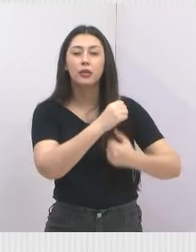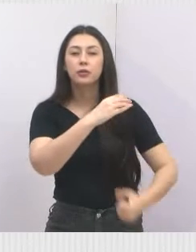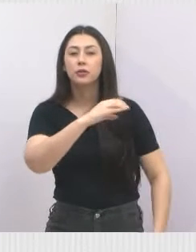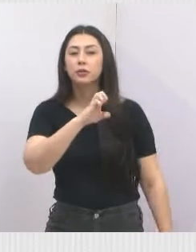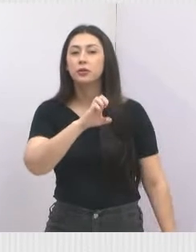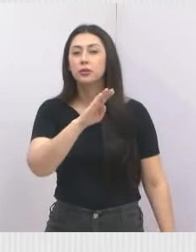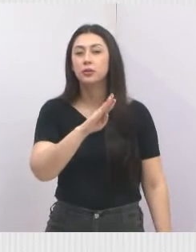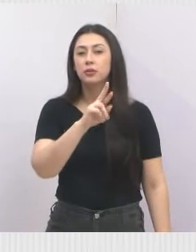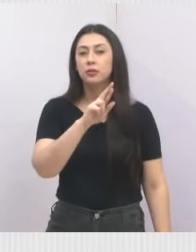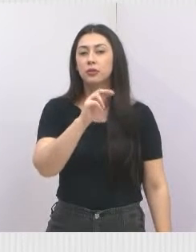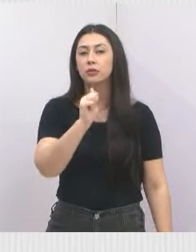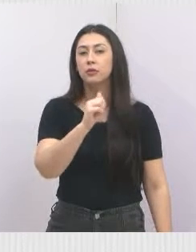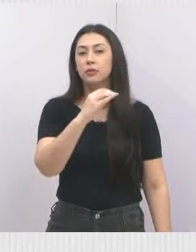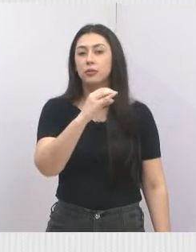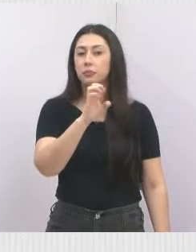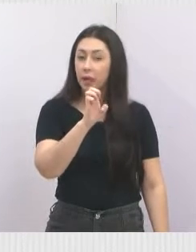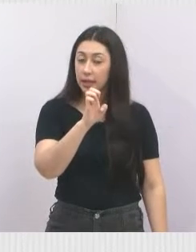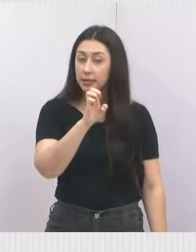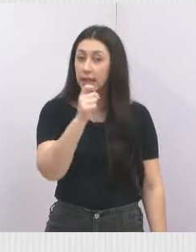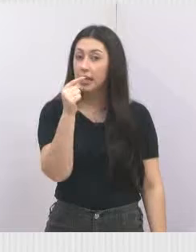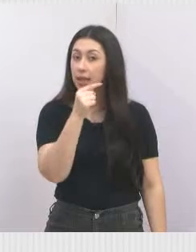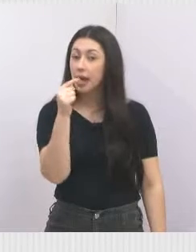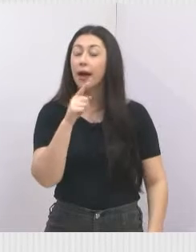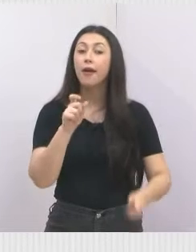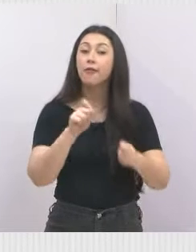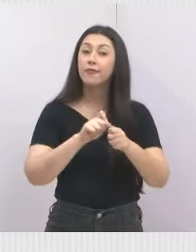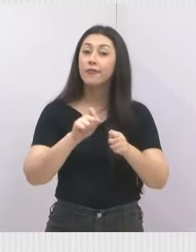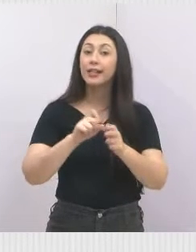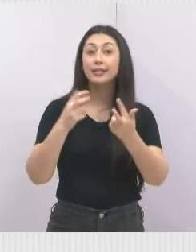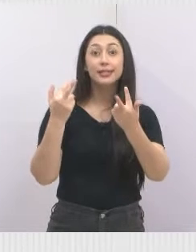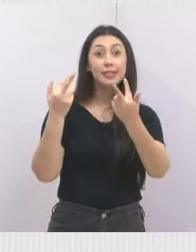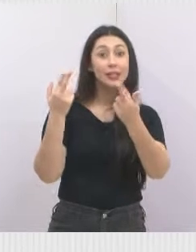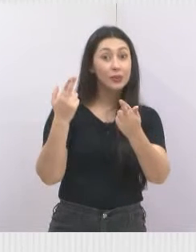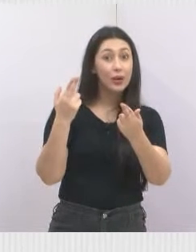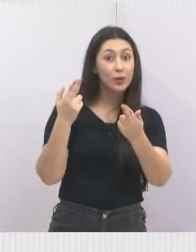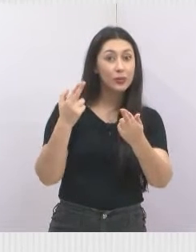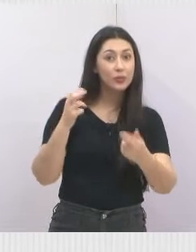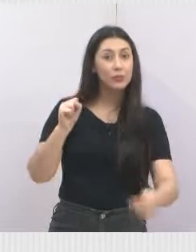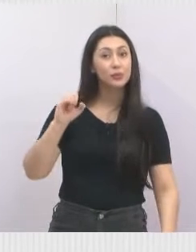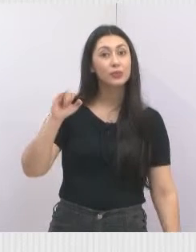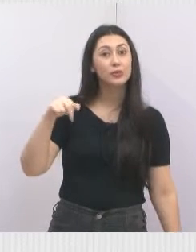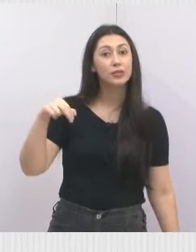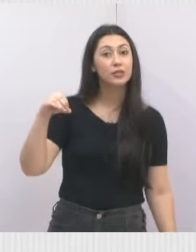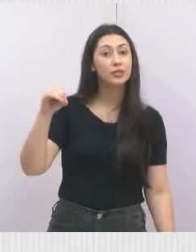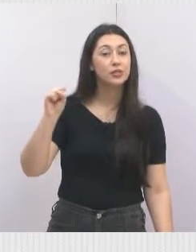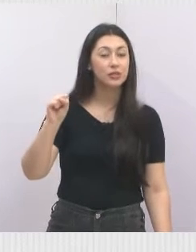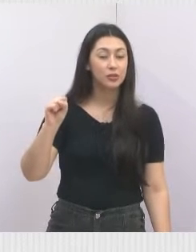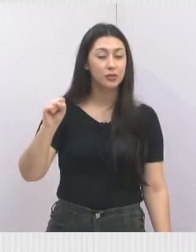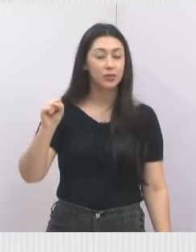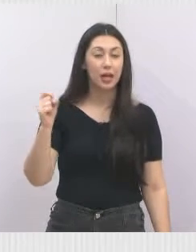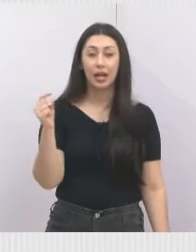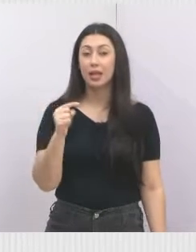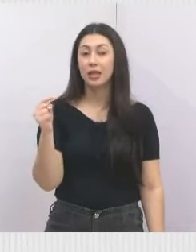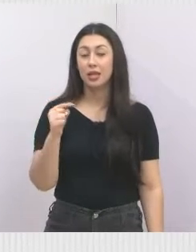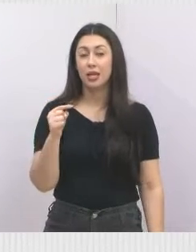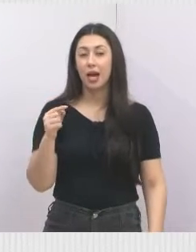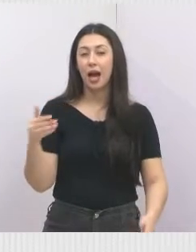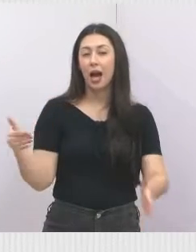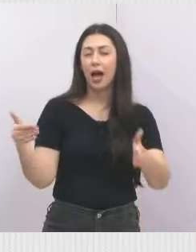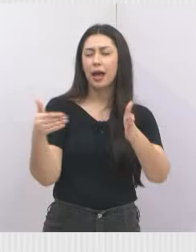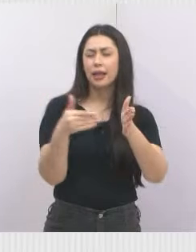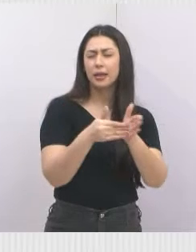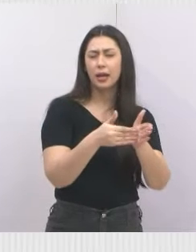sentido Cidade de Salvador, Parque dos Príncipes, faça no Parque dos Sinos. Na entrada do Parque dos Sinos, até